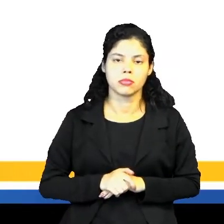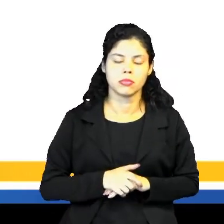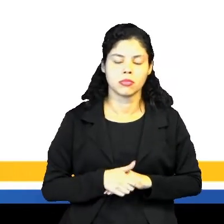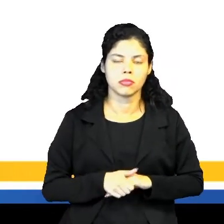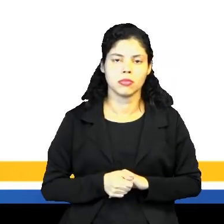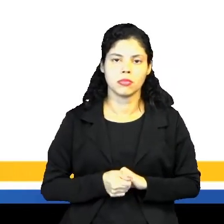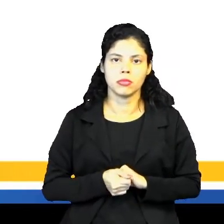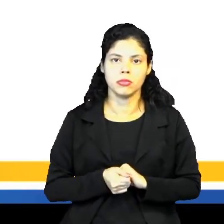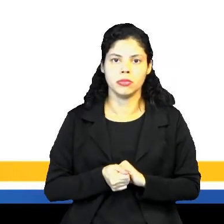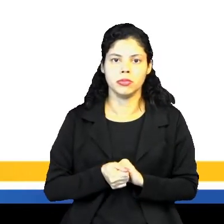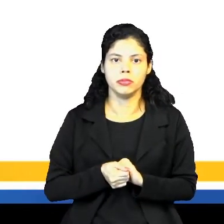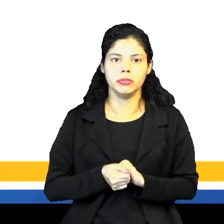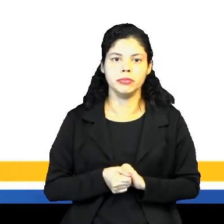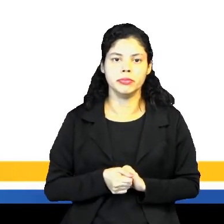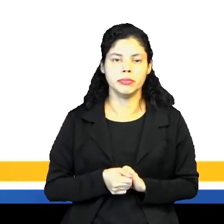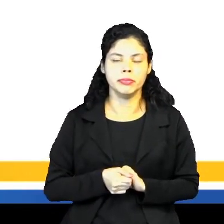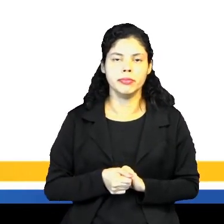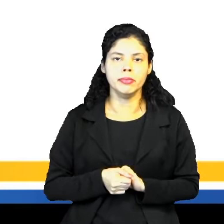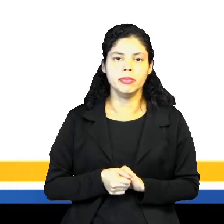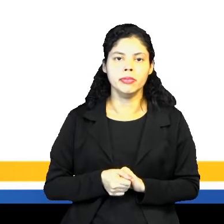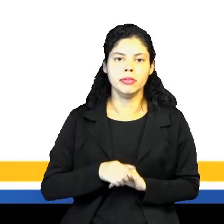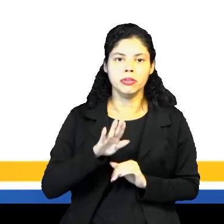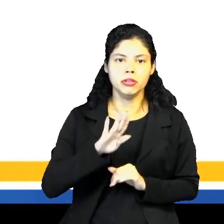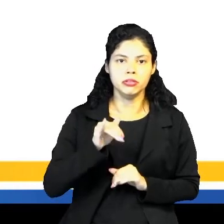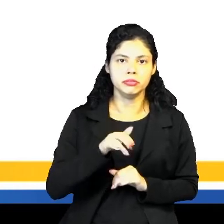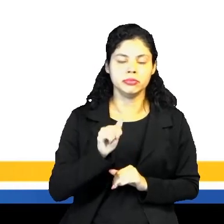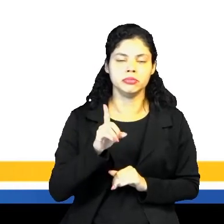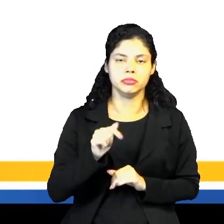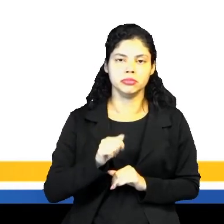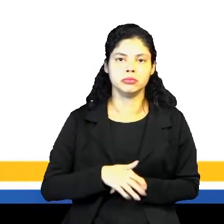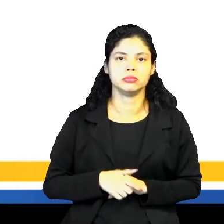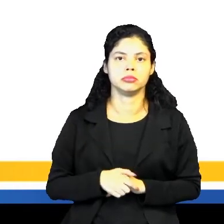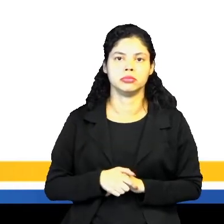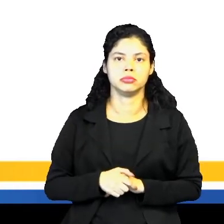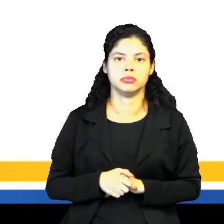notícia. Então, gente chama aquilo ali de barrada, né?